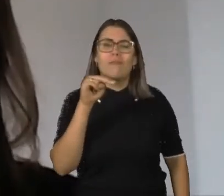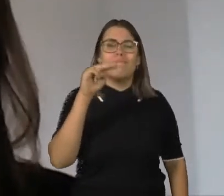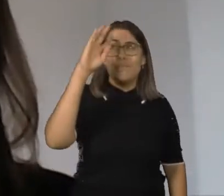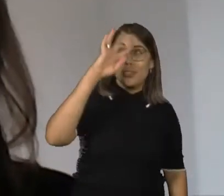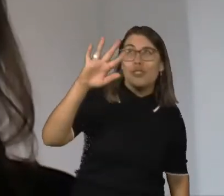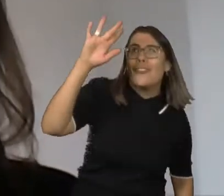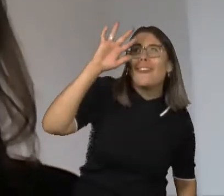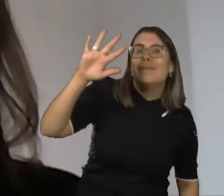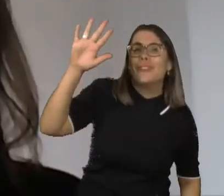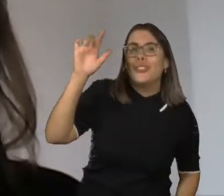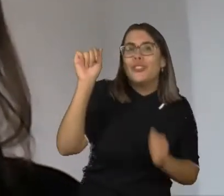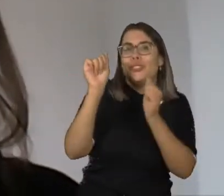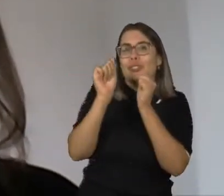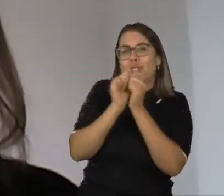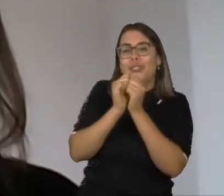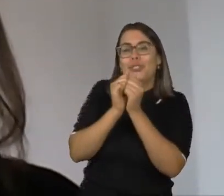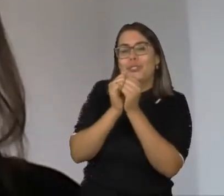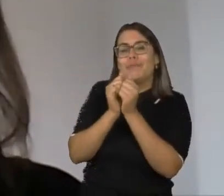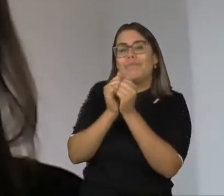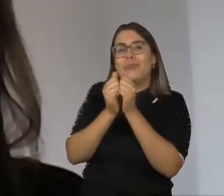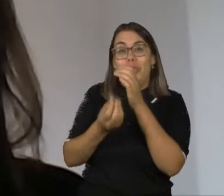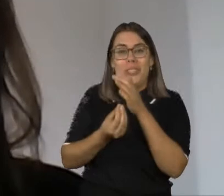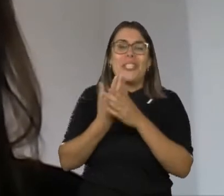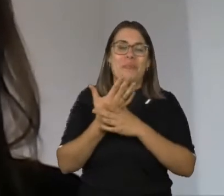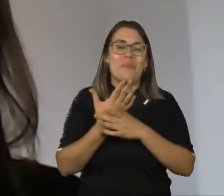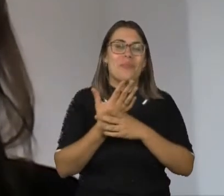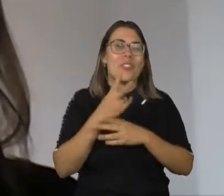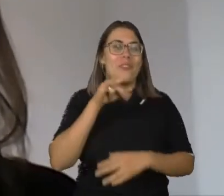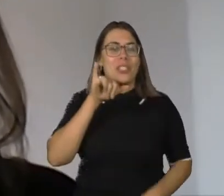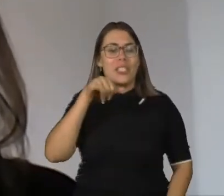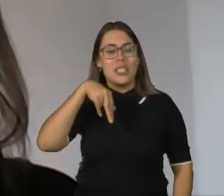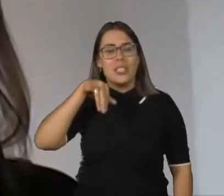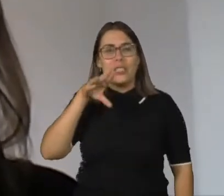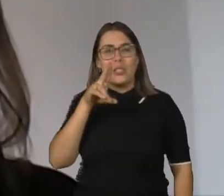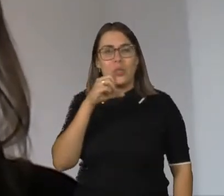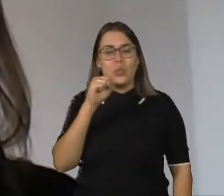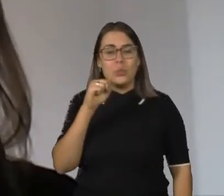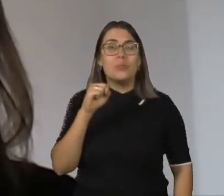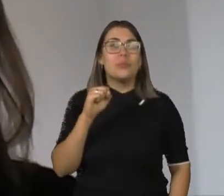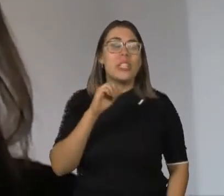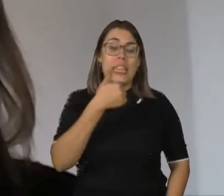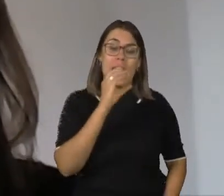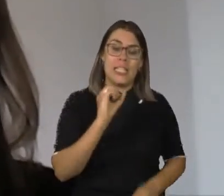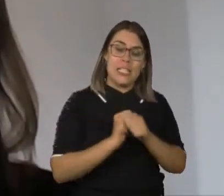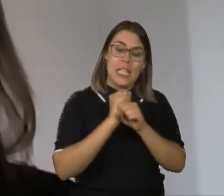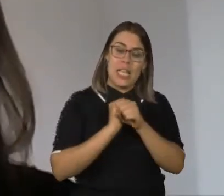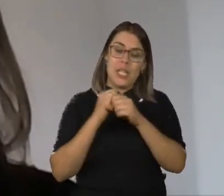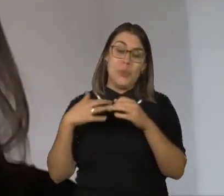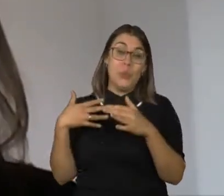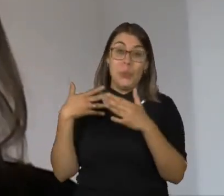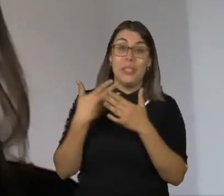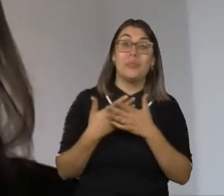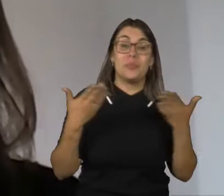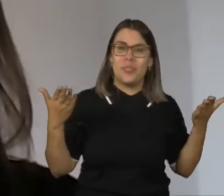junto com o Vinícius. Que, inclusive, na segunda-feira, dia 31 de agosto, completamos 10 anos do lançamento dessa